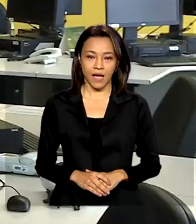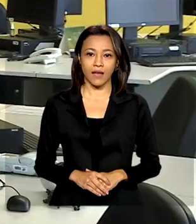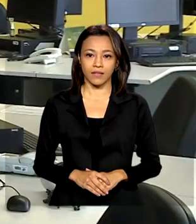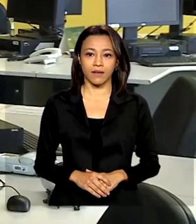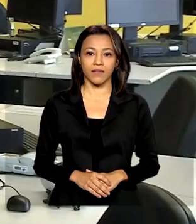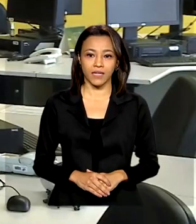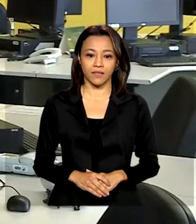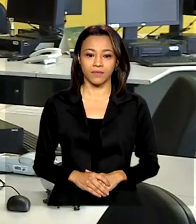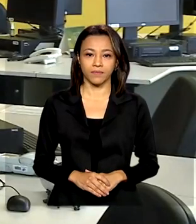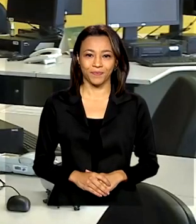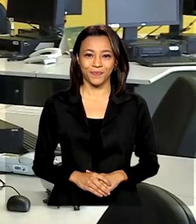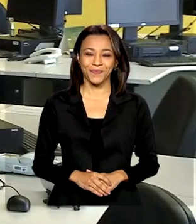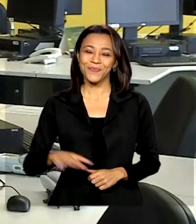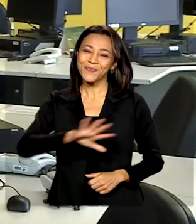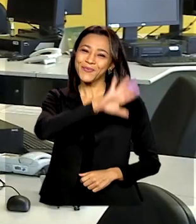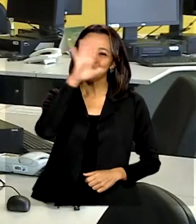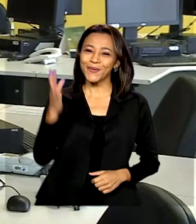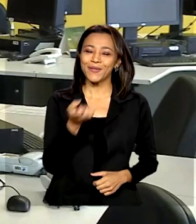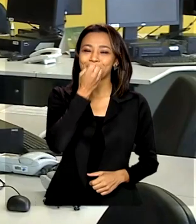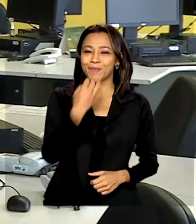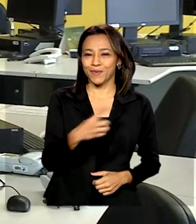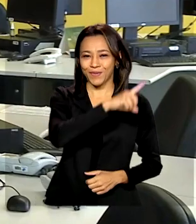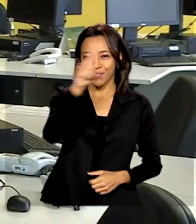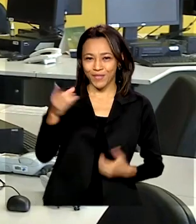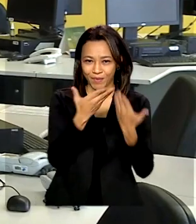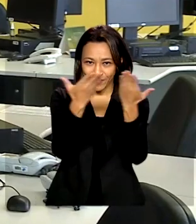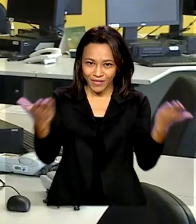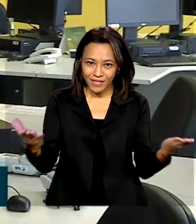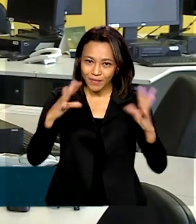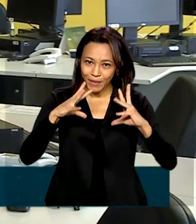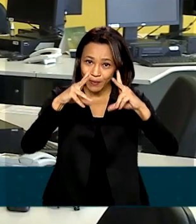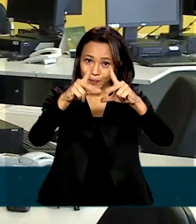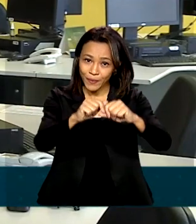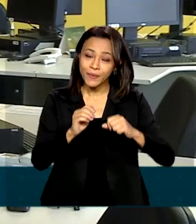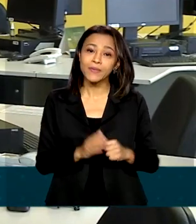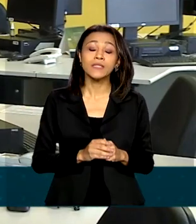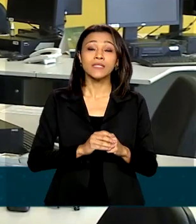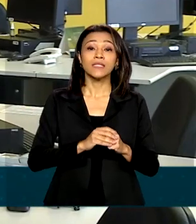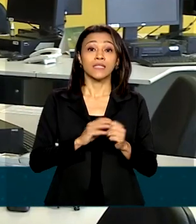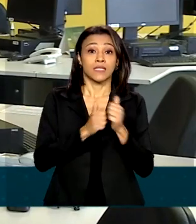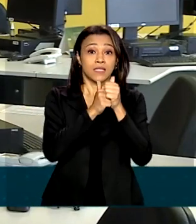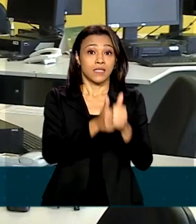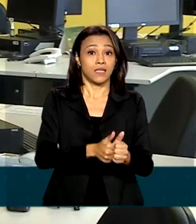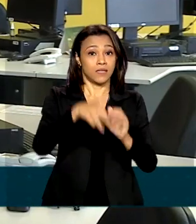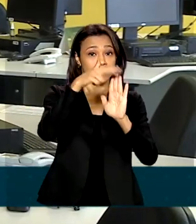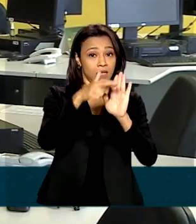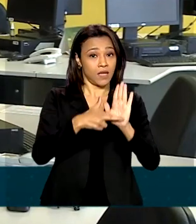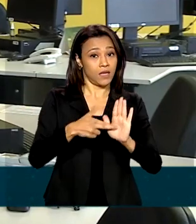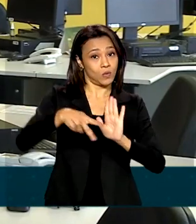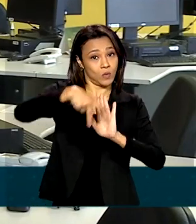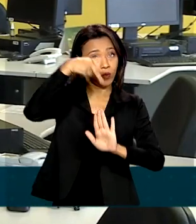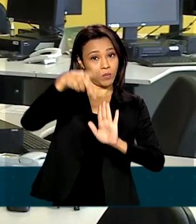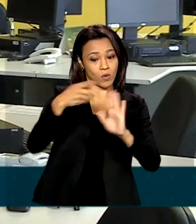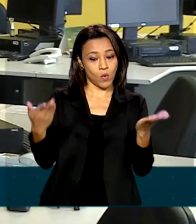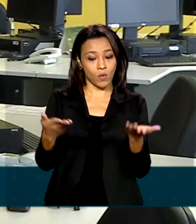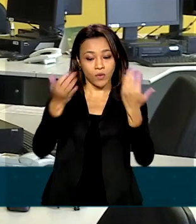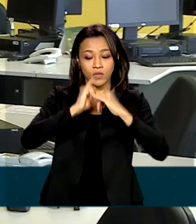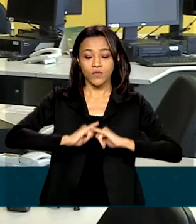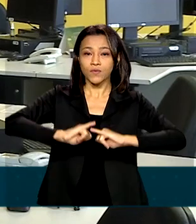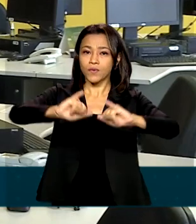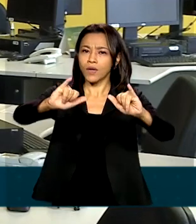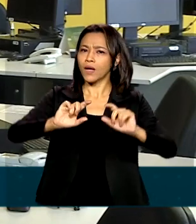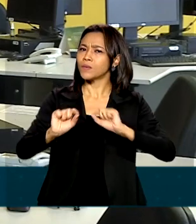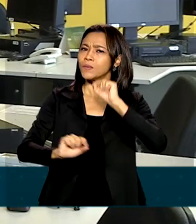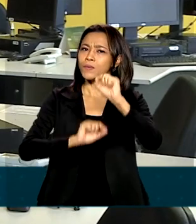Flávia. Oi, Renata. Bom dia para você e para todos. Segundo a portaria publicada hoje no Diário Oficial da União,